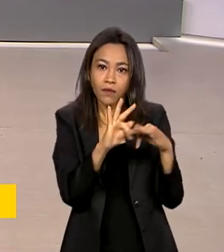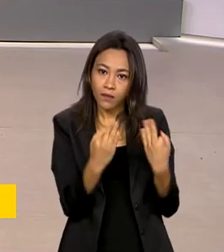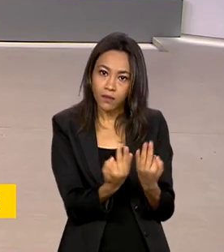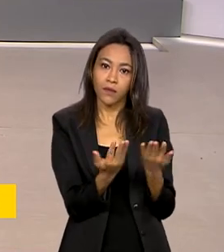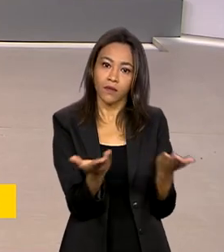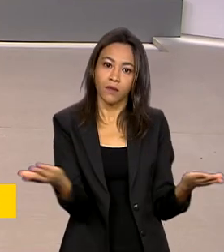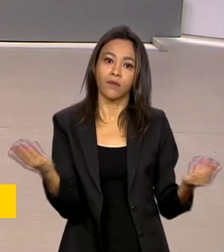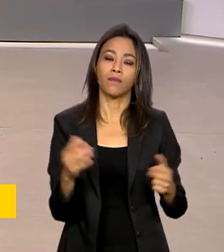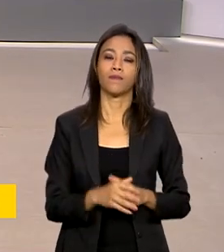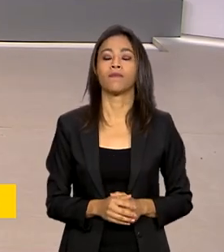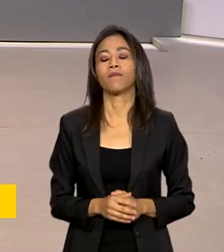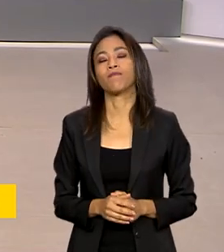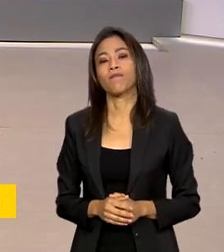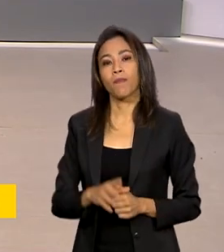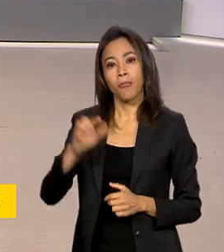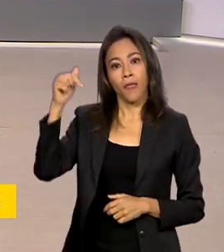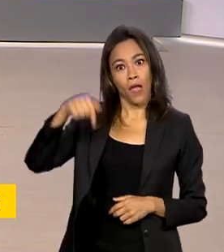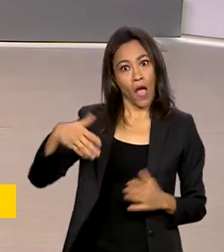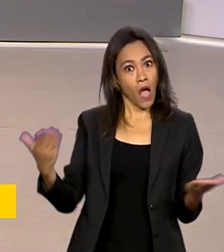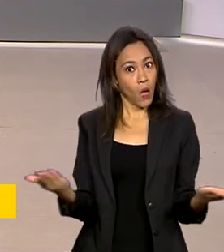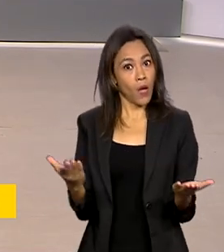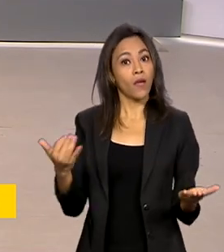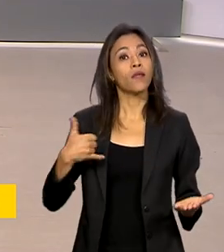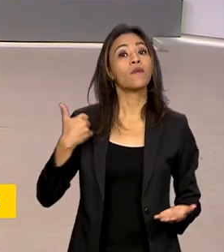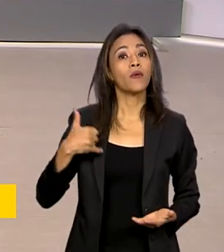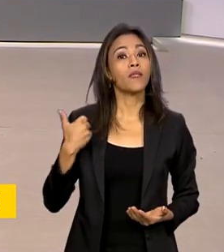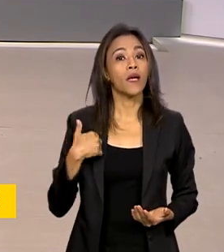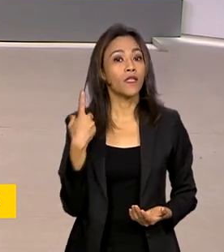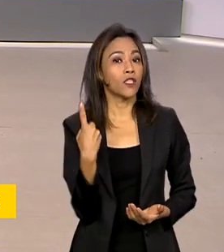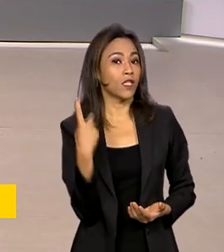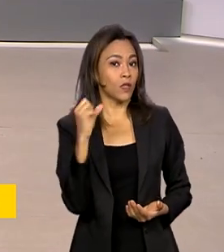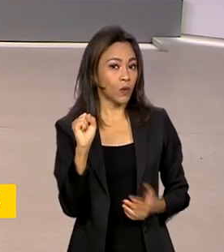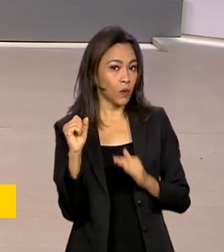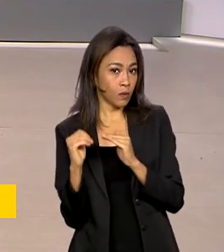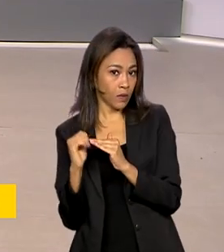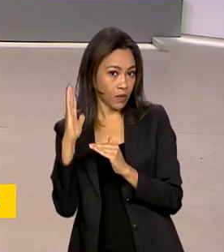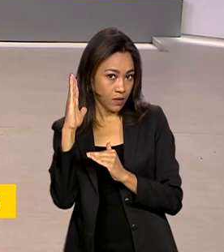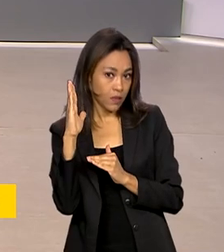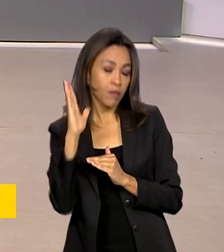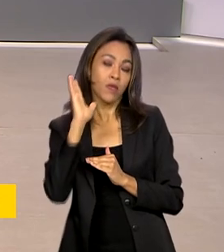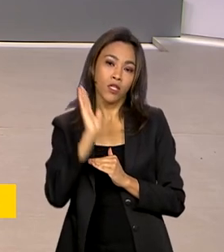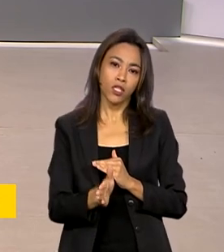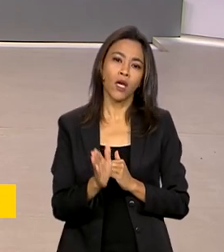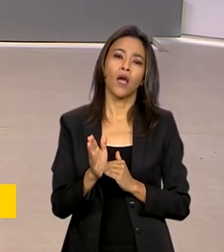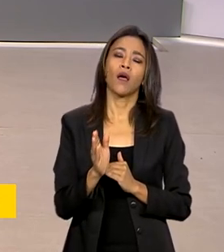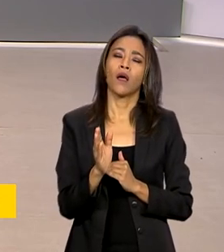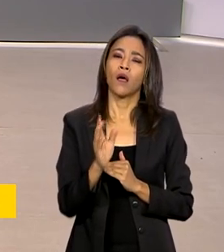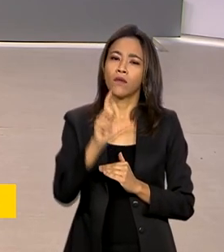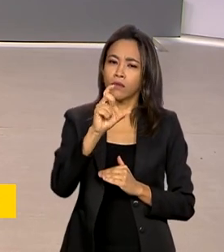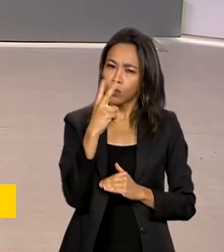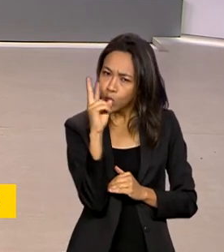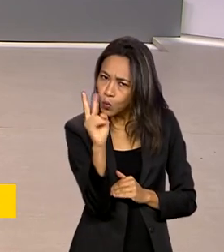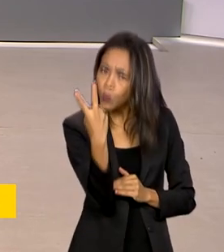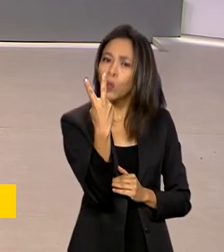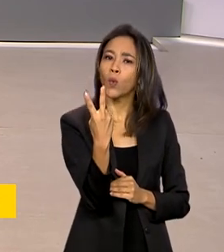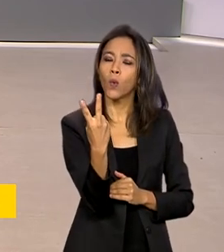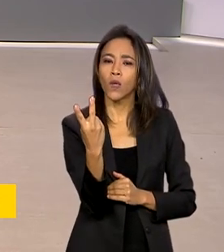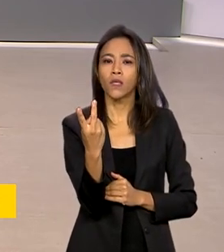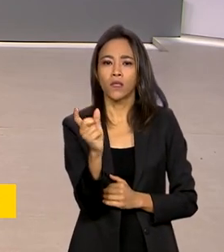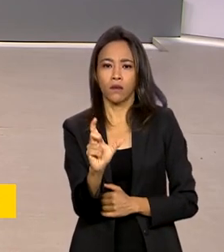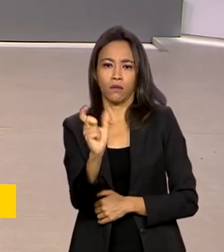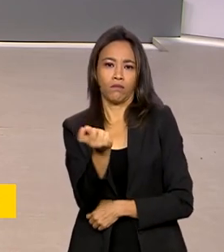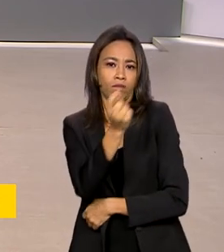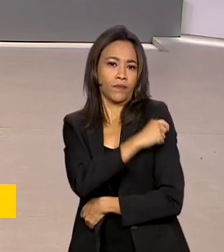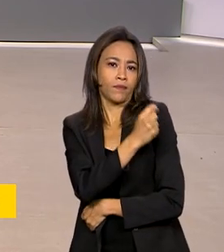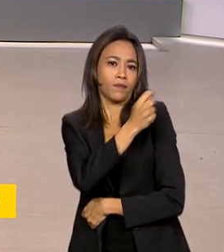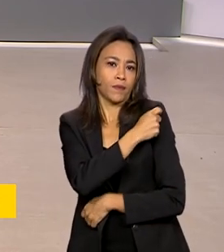A partir de agora, quem tem 18 anos ou mais e que já tenha tomado pelo menos duas doses da vacina contra a